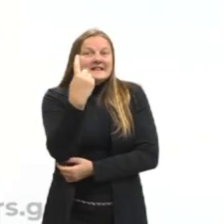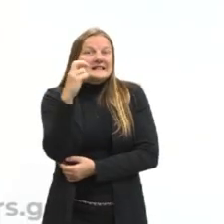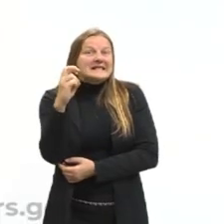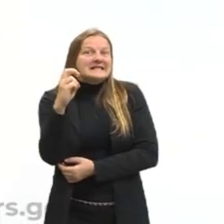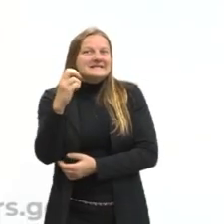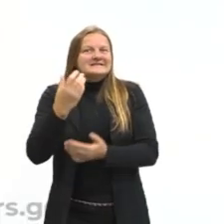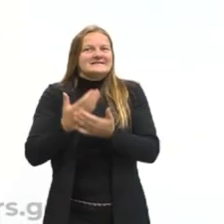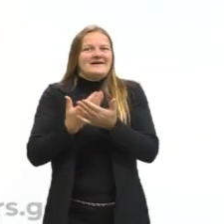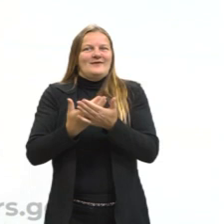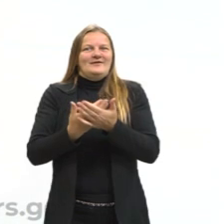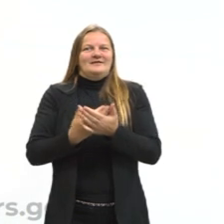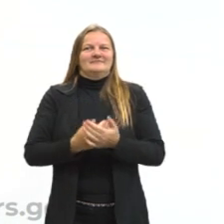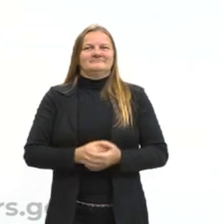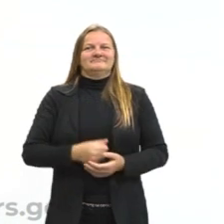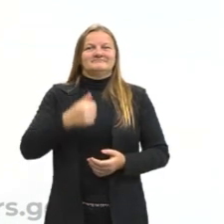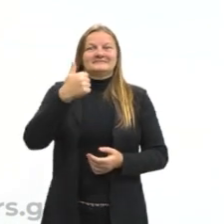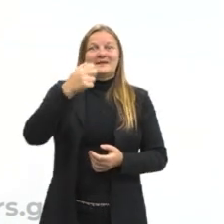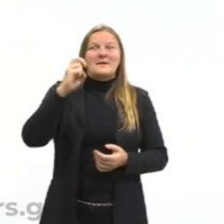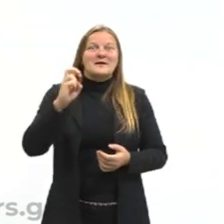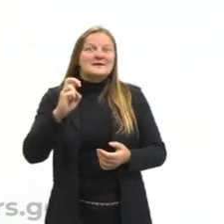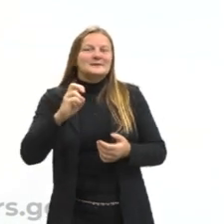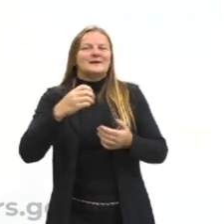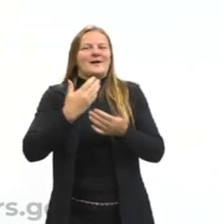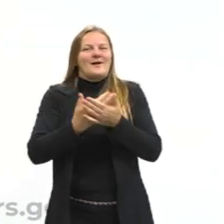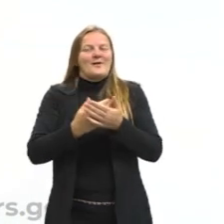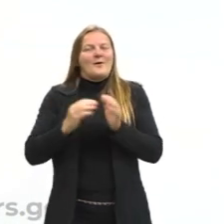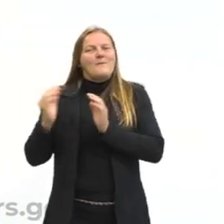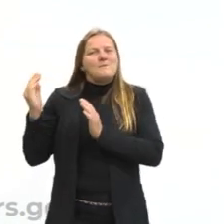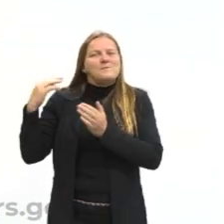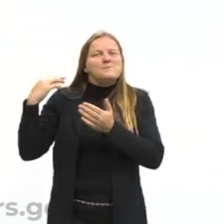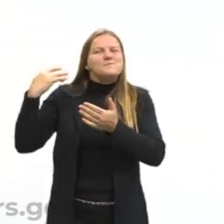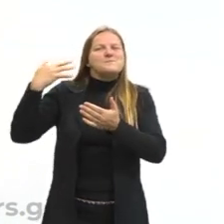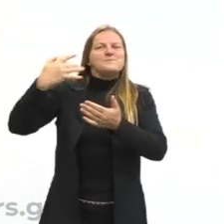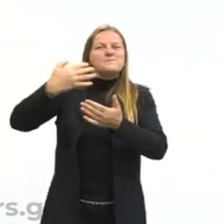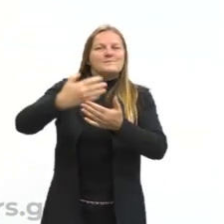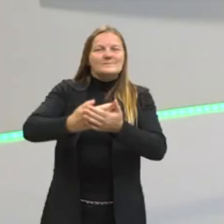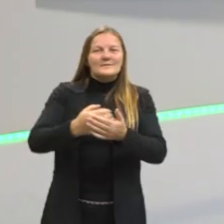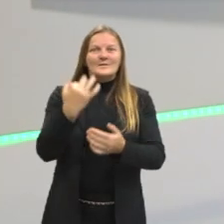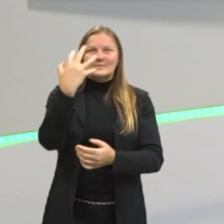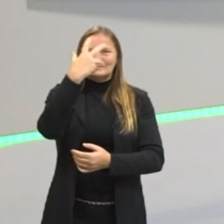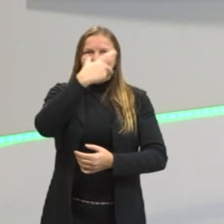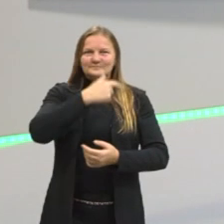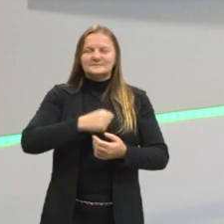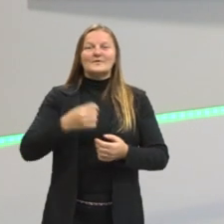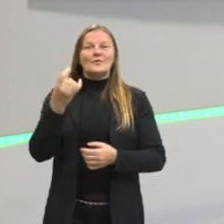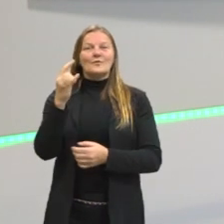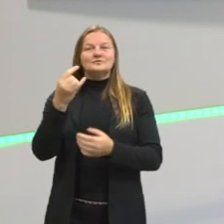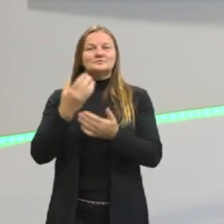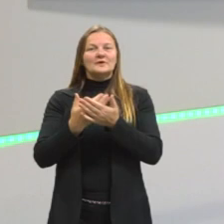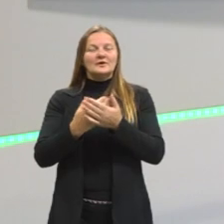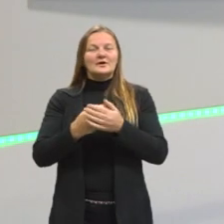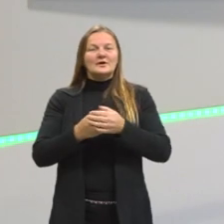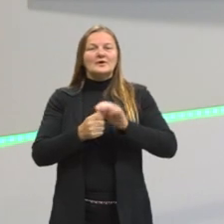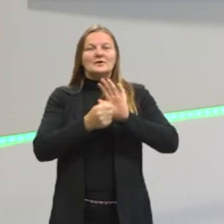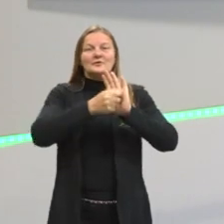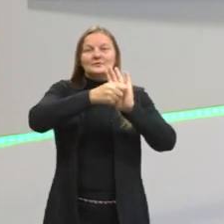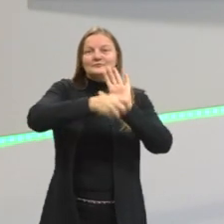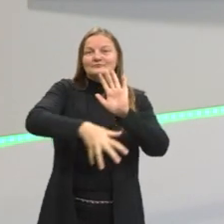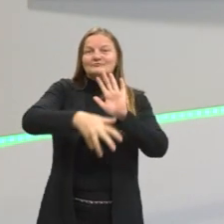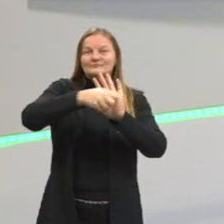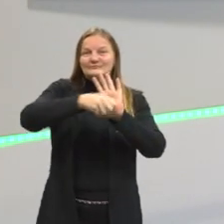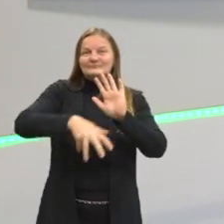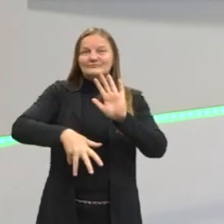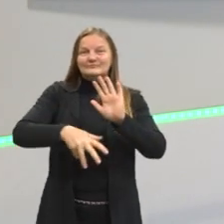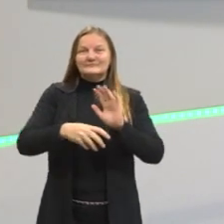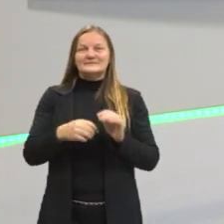aula. Olha aí a trajetória bonita que a gente já fez. Chegamos, então, à nossa última aula de figuras de linguagem, na